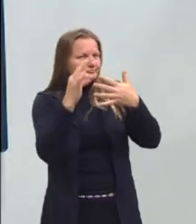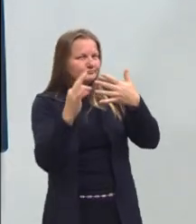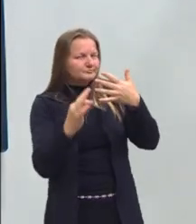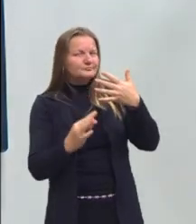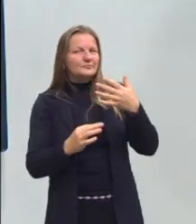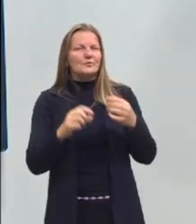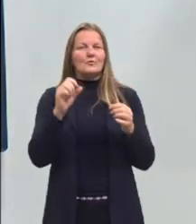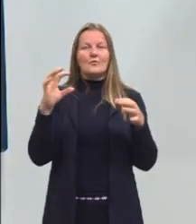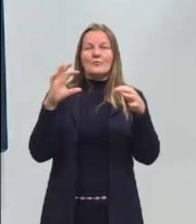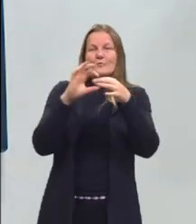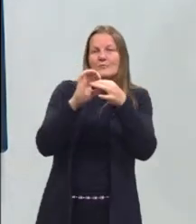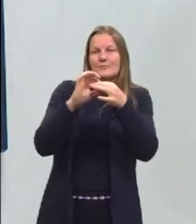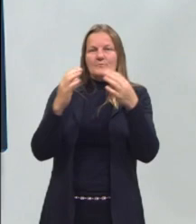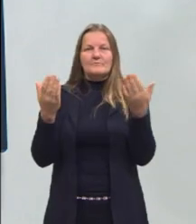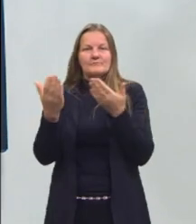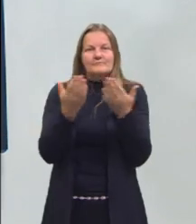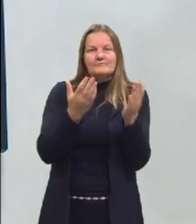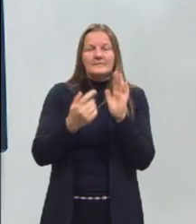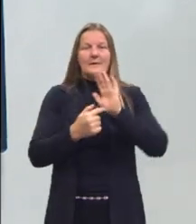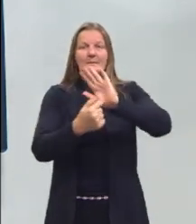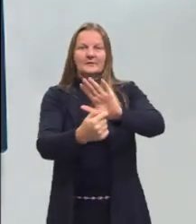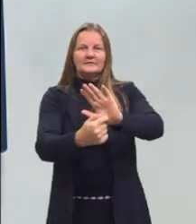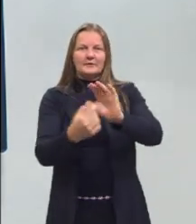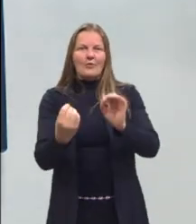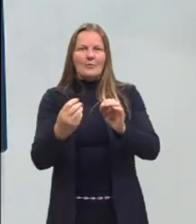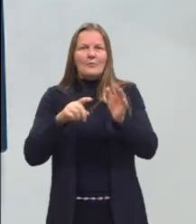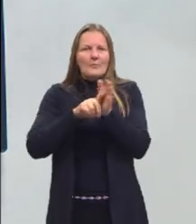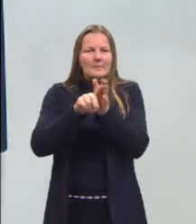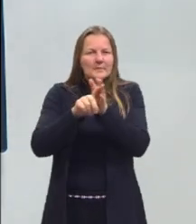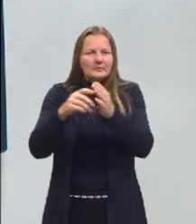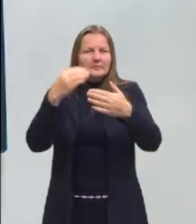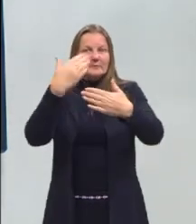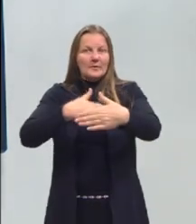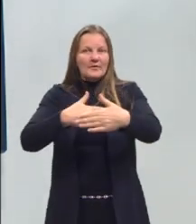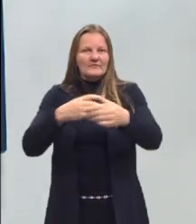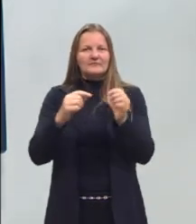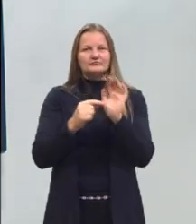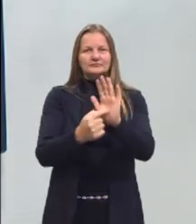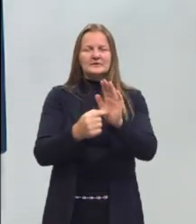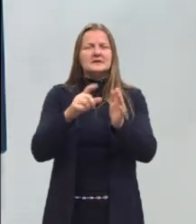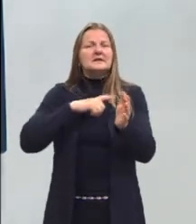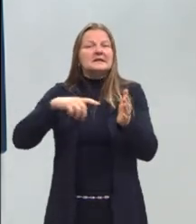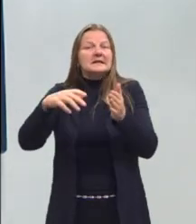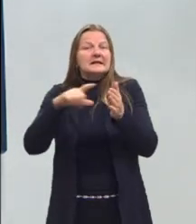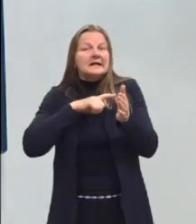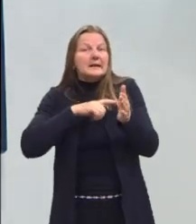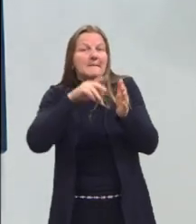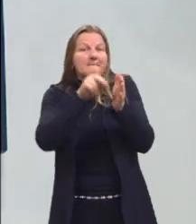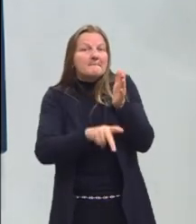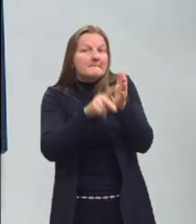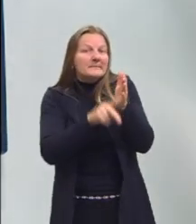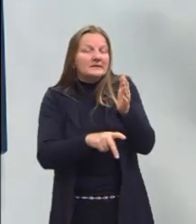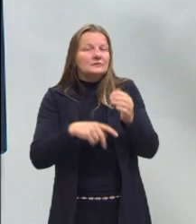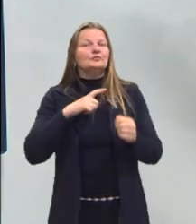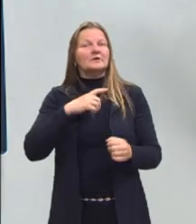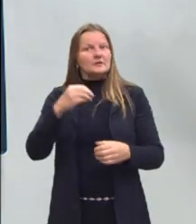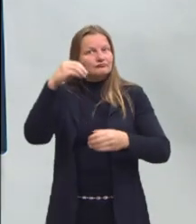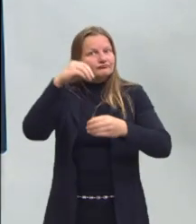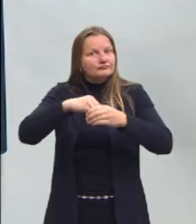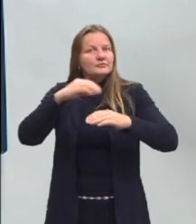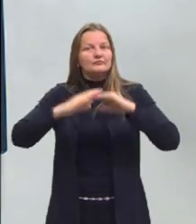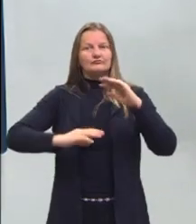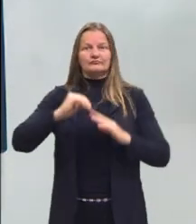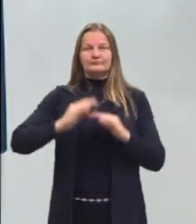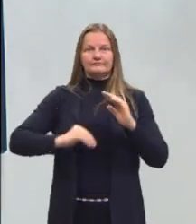habilidade. Que é para mostrar para vocês que tudo que está lá planejado acontece de verdade nas nossas